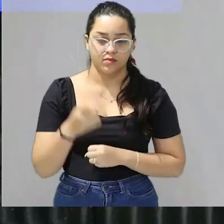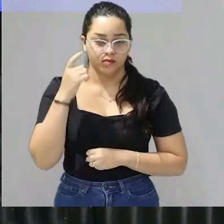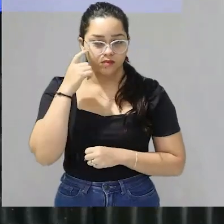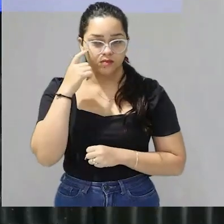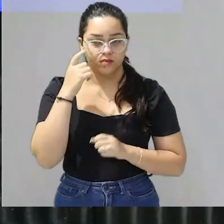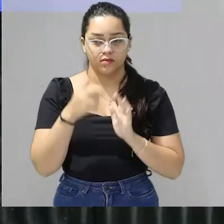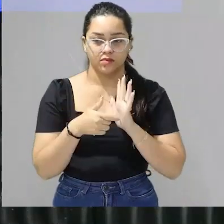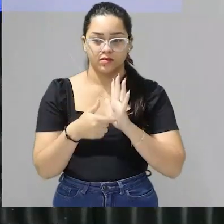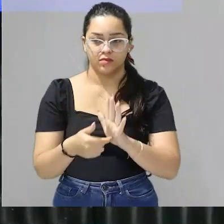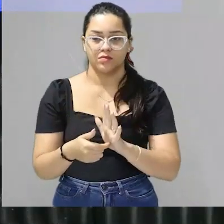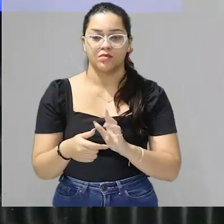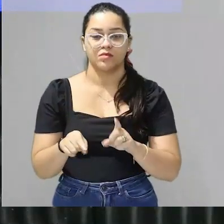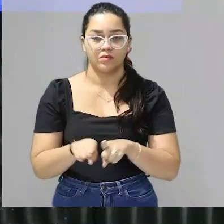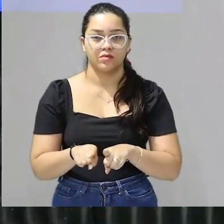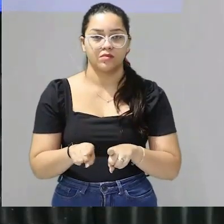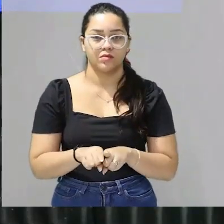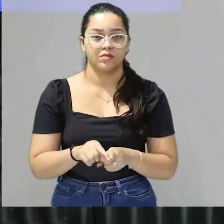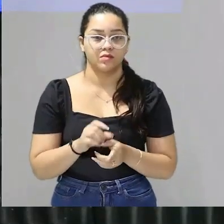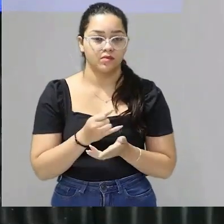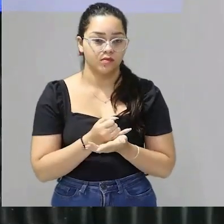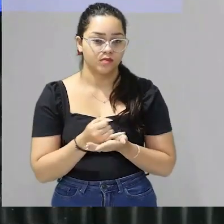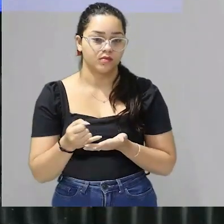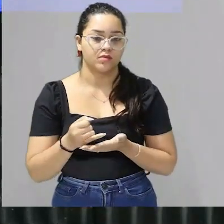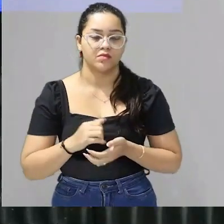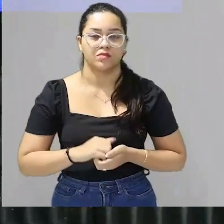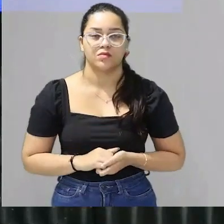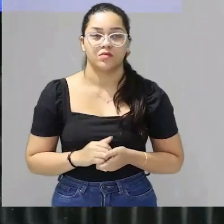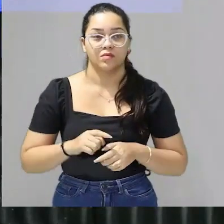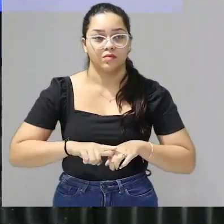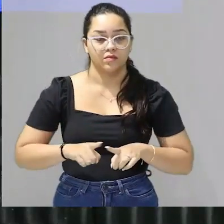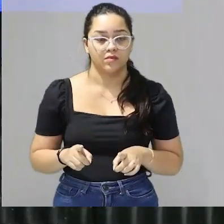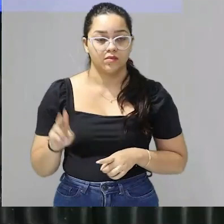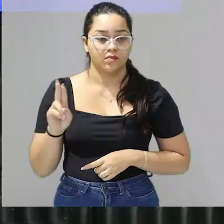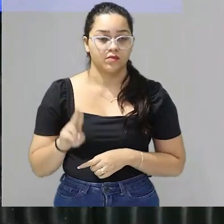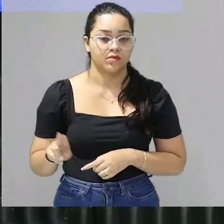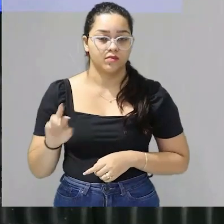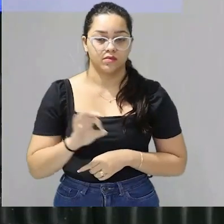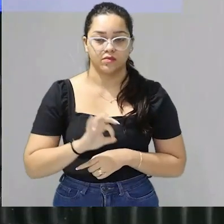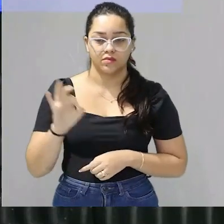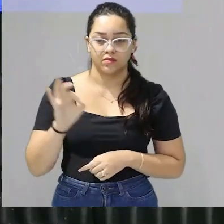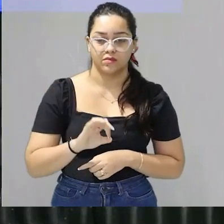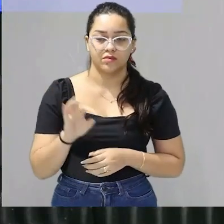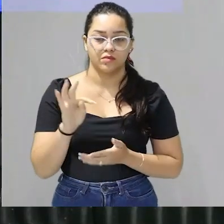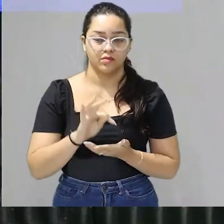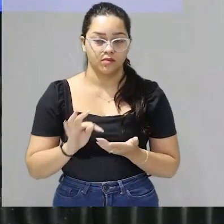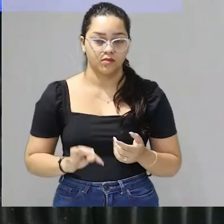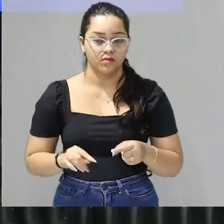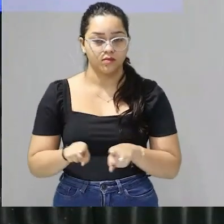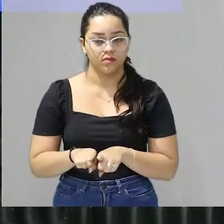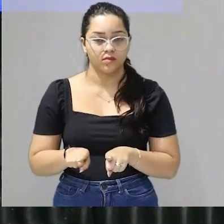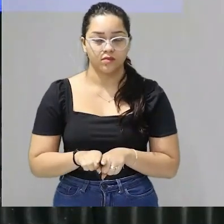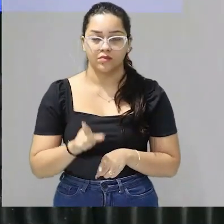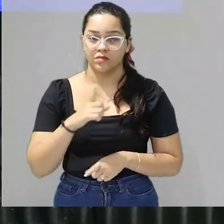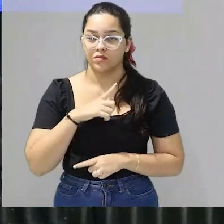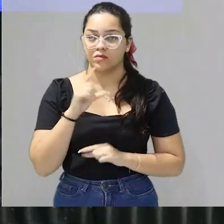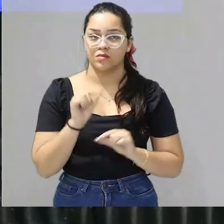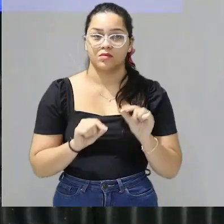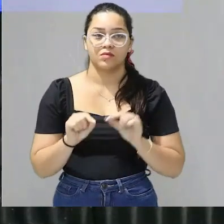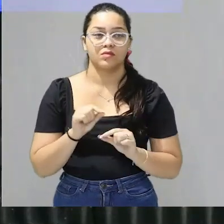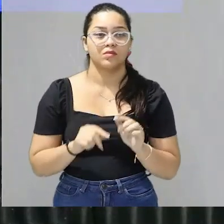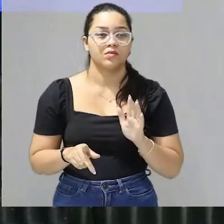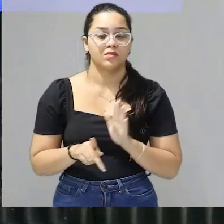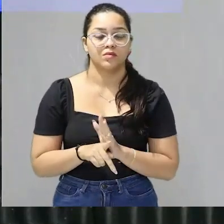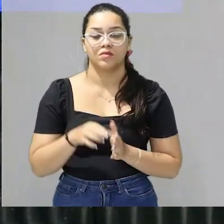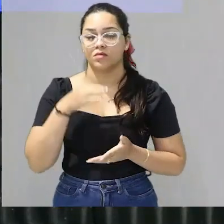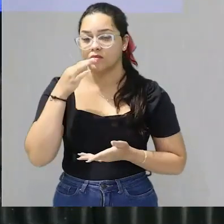apresentadas na introdução porém utilizar dados como tese causa um esvaziamento do plano